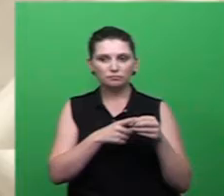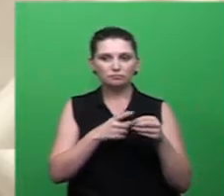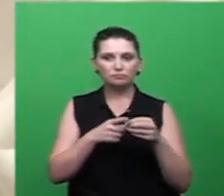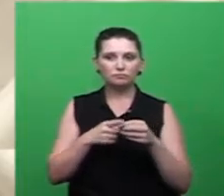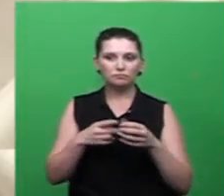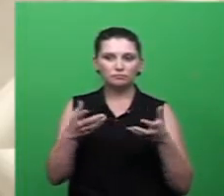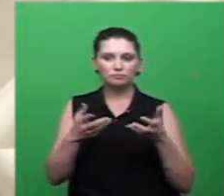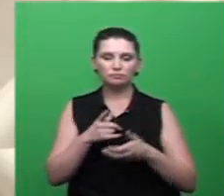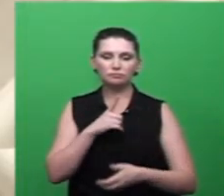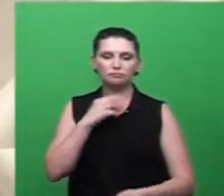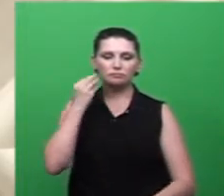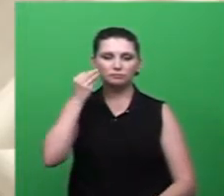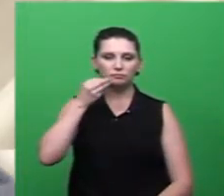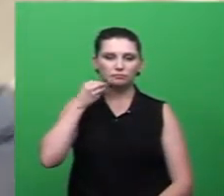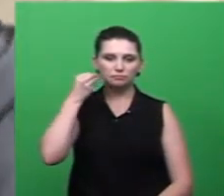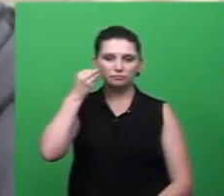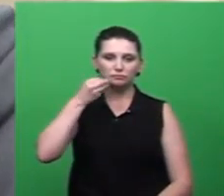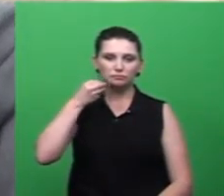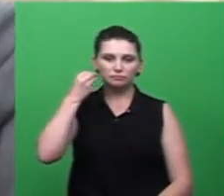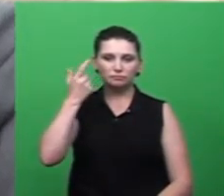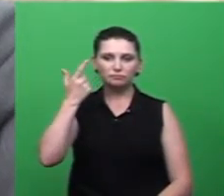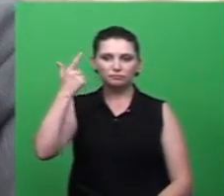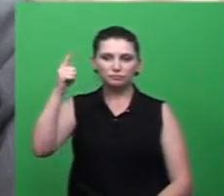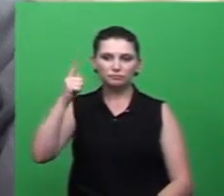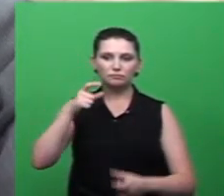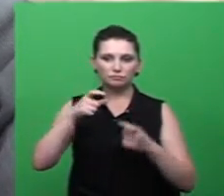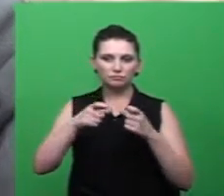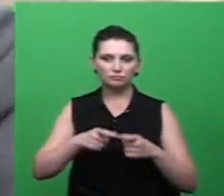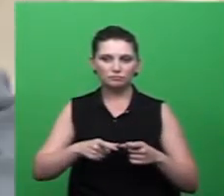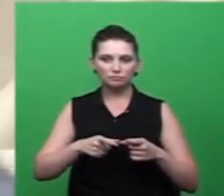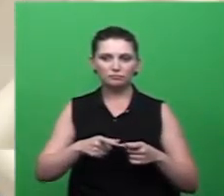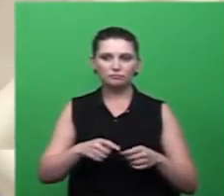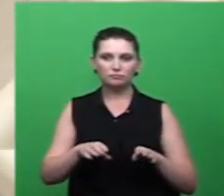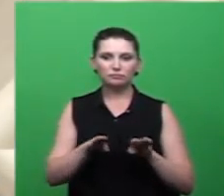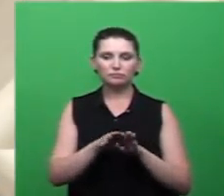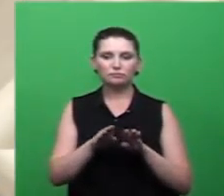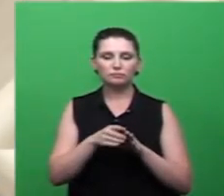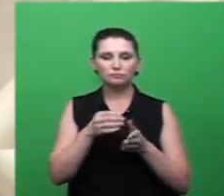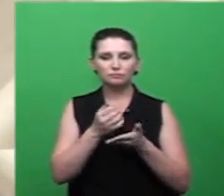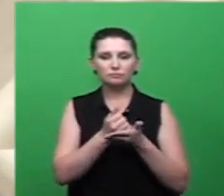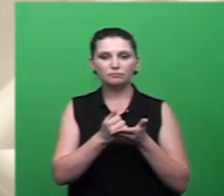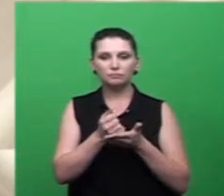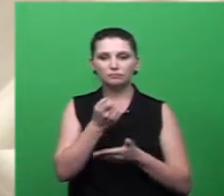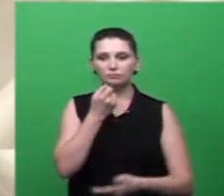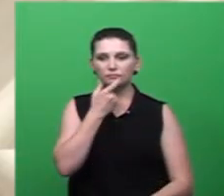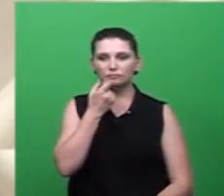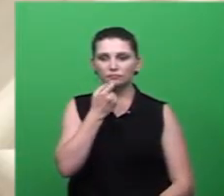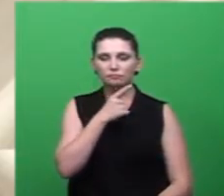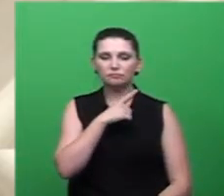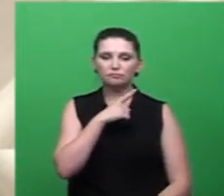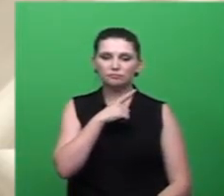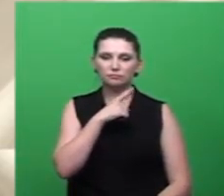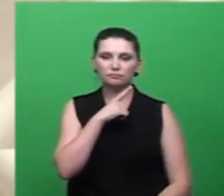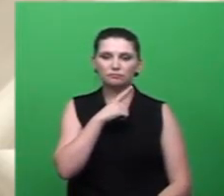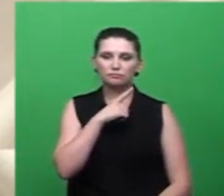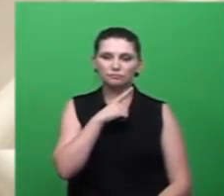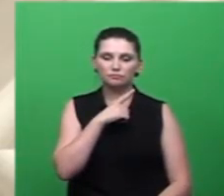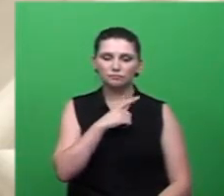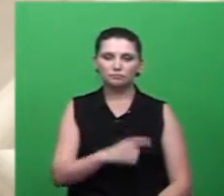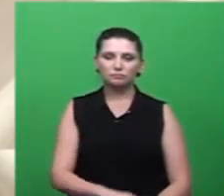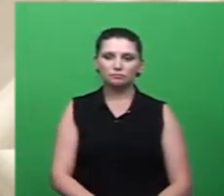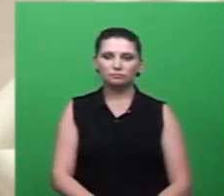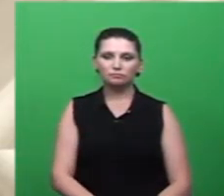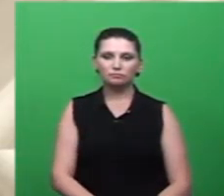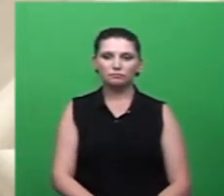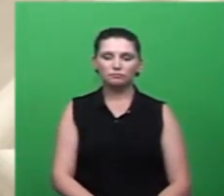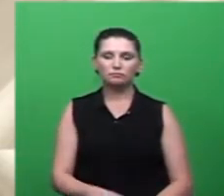gente tem uma experiência através de outros locais e as medicações específicas vereador elas não estão não